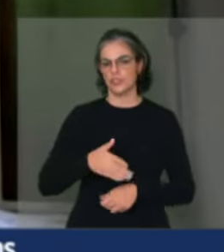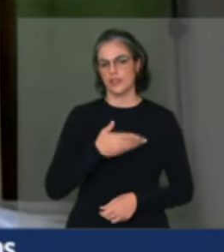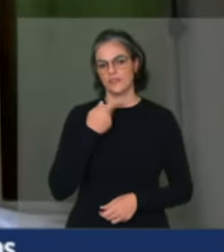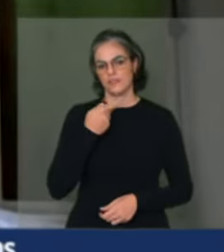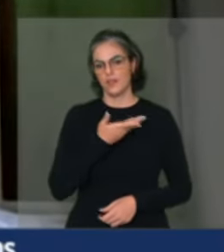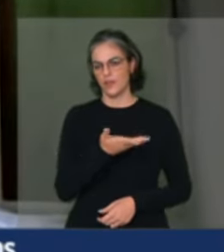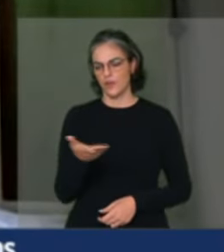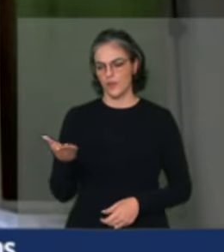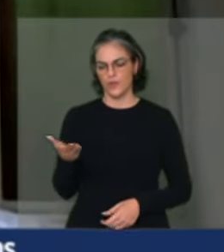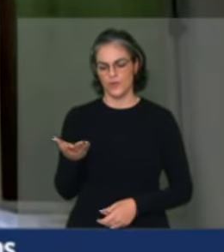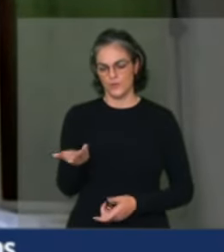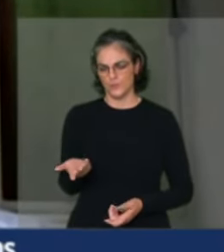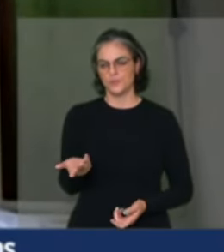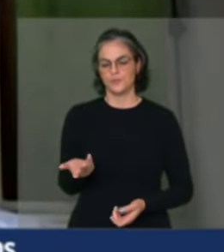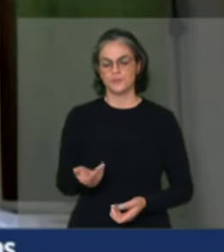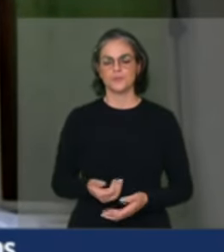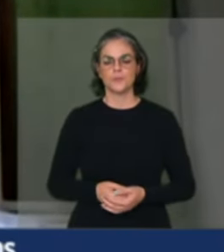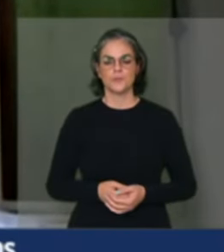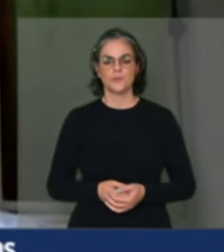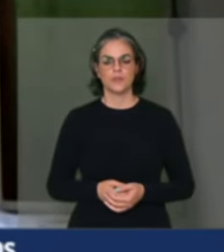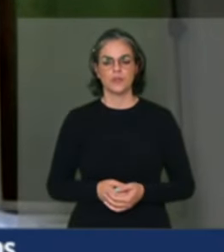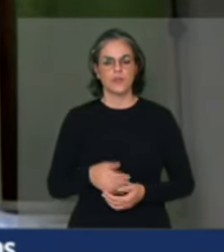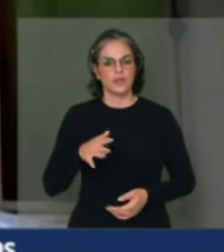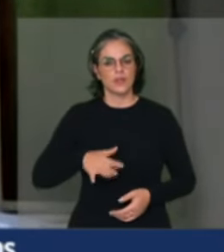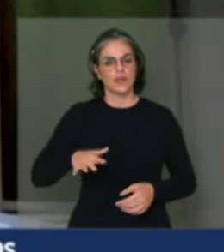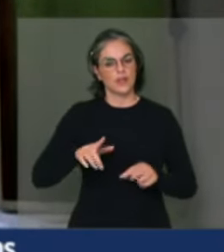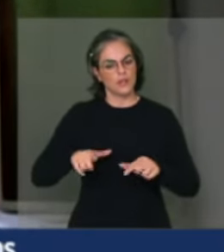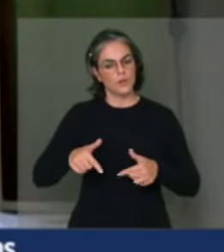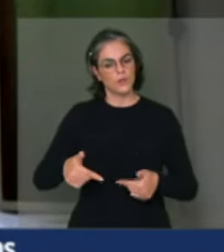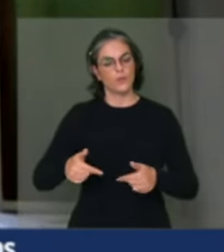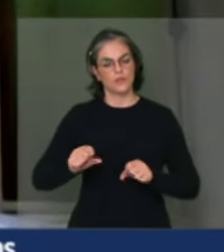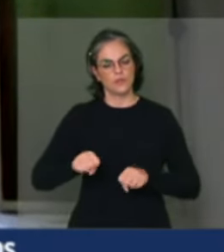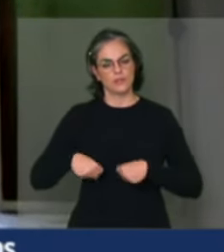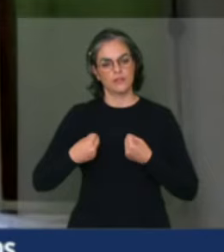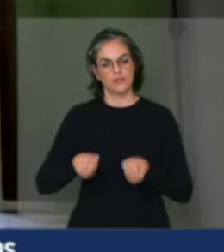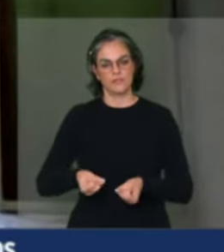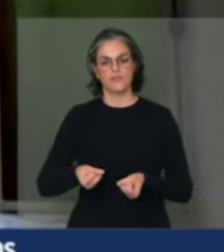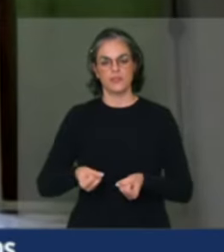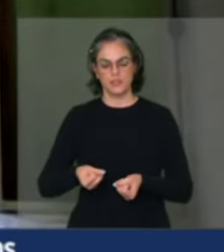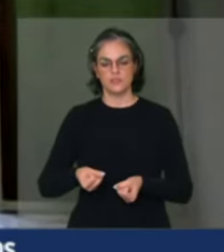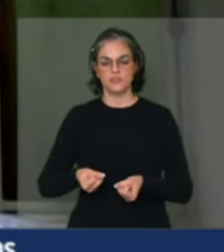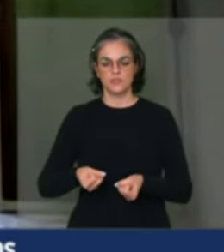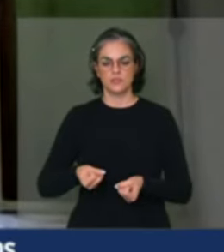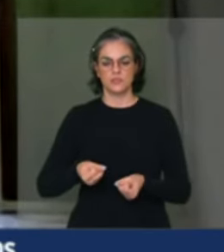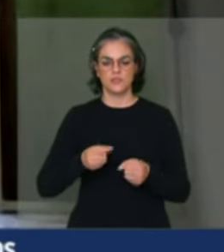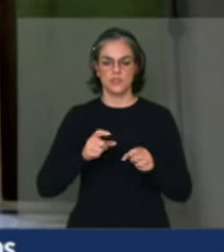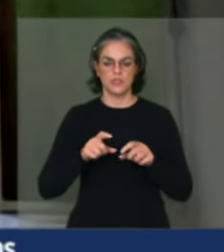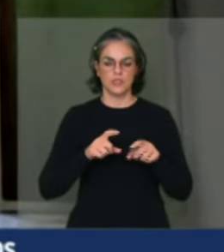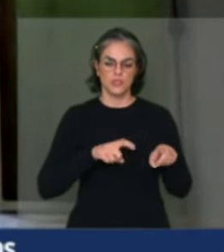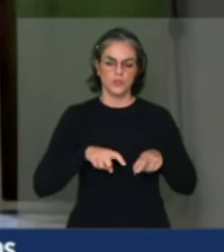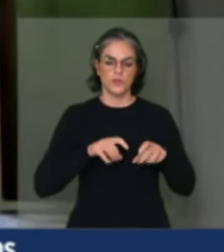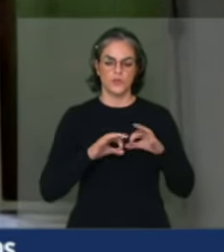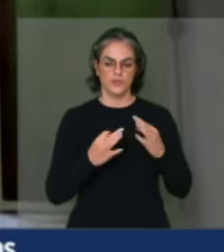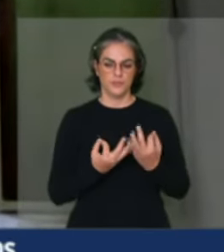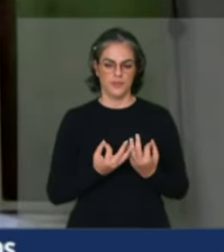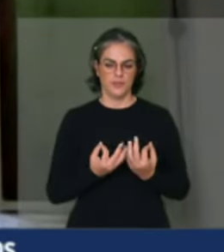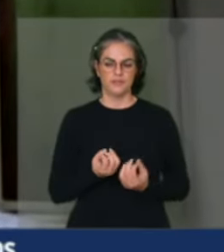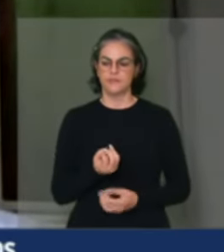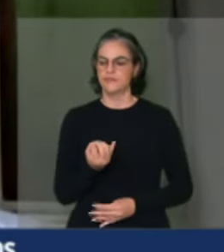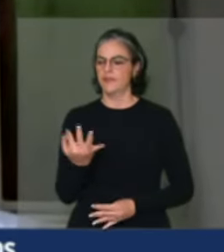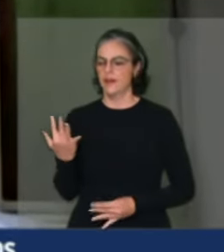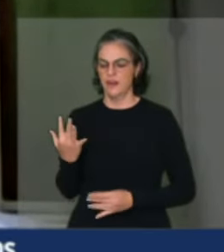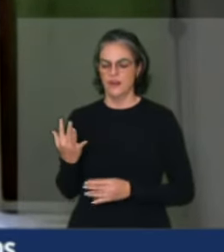que lidam e defendem a agricultura familiar, é um leque de movimentos sociais que tem uma característica própria